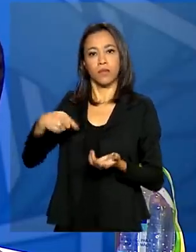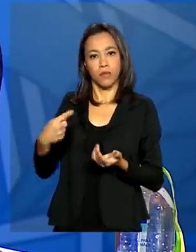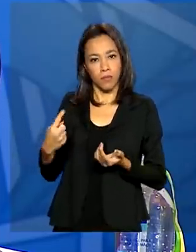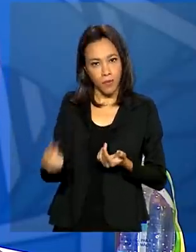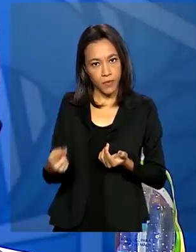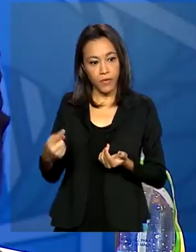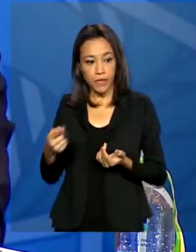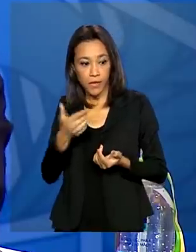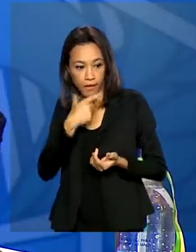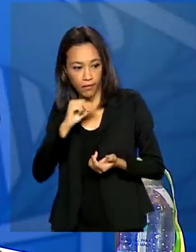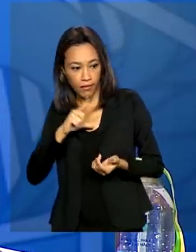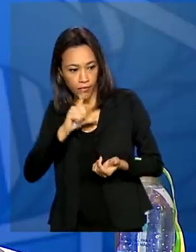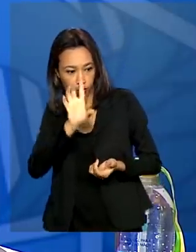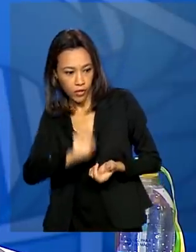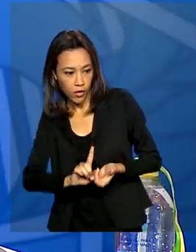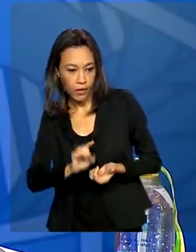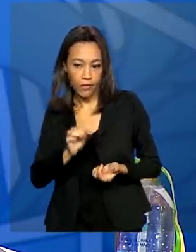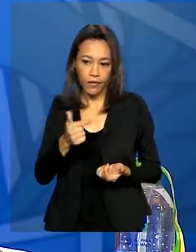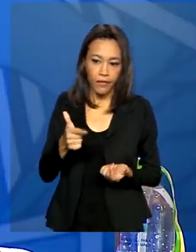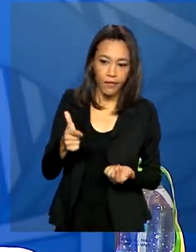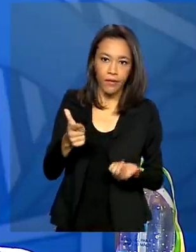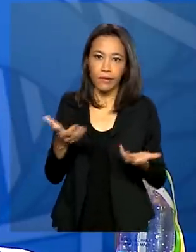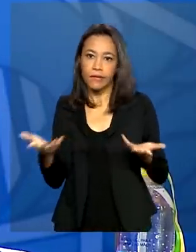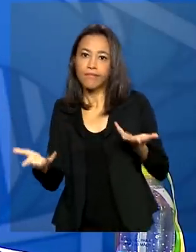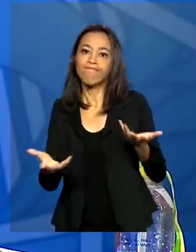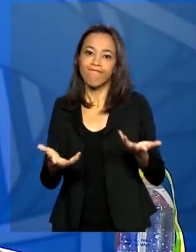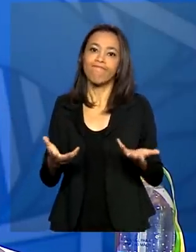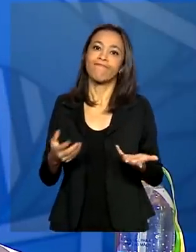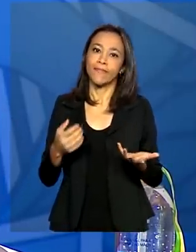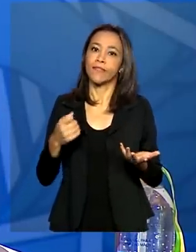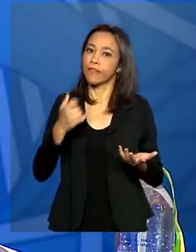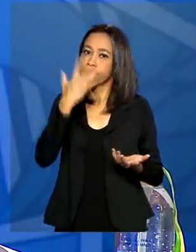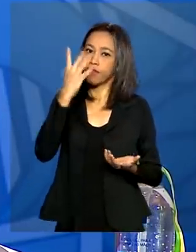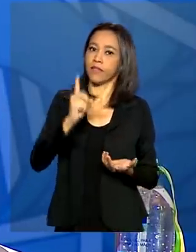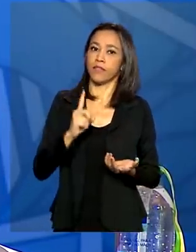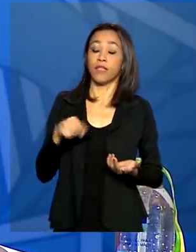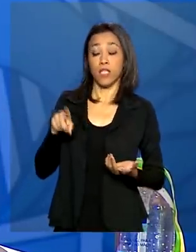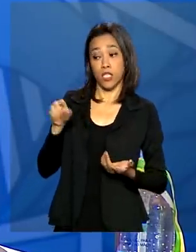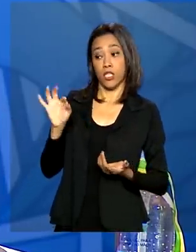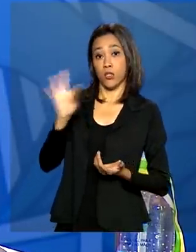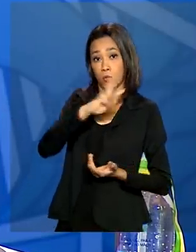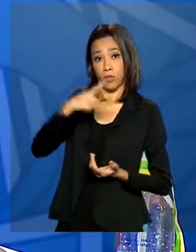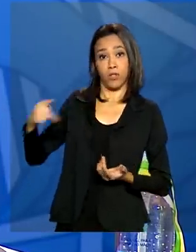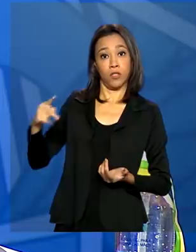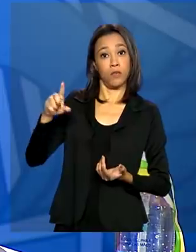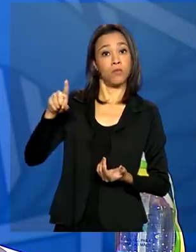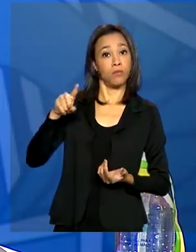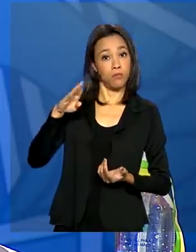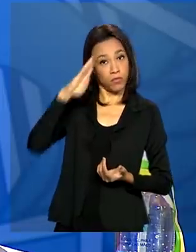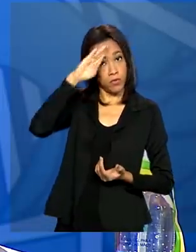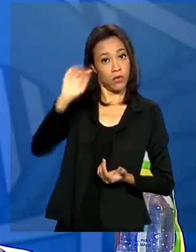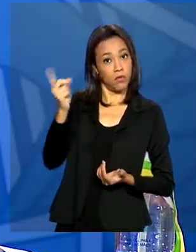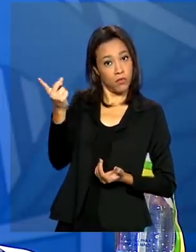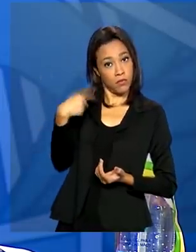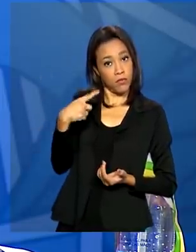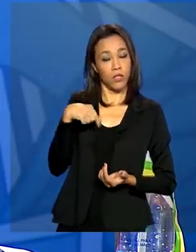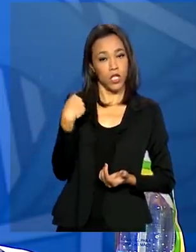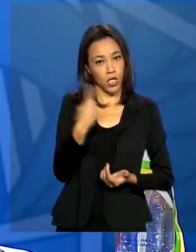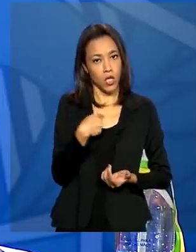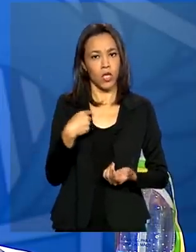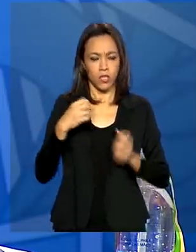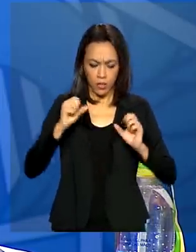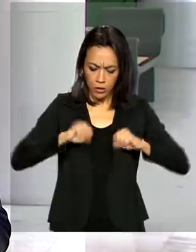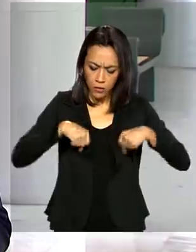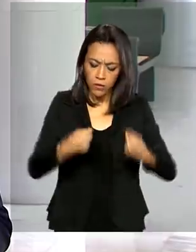aqueles que têm direito, e o presidente Bolsonaro nos determinou que nós pudéssemos fazer o máximo no